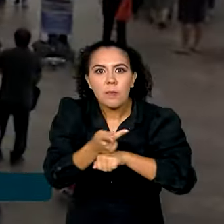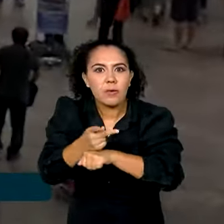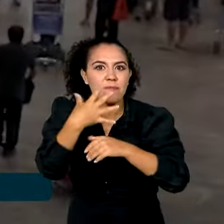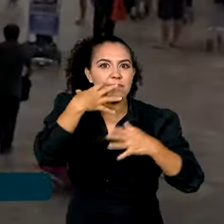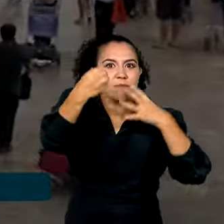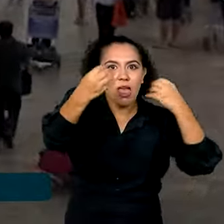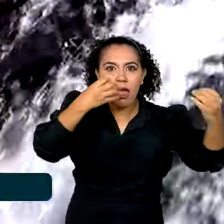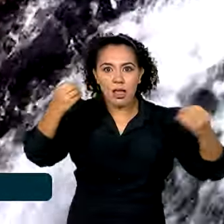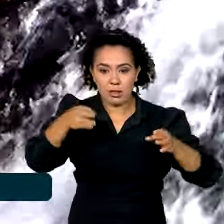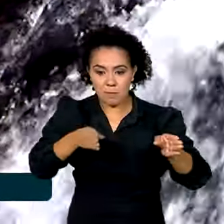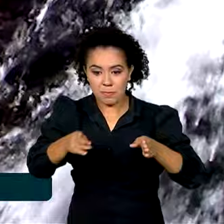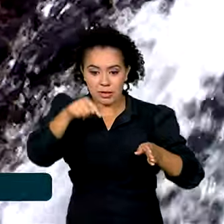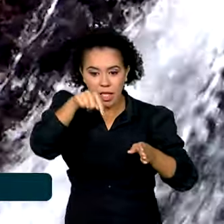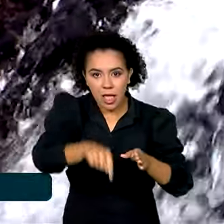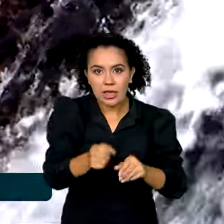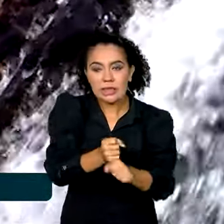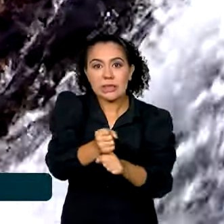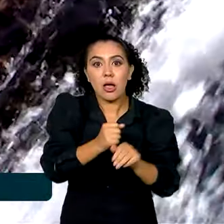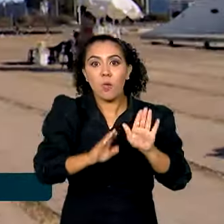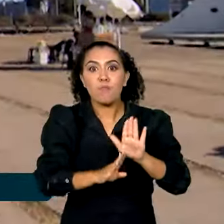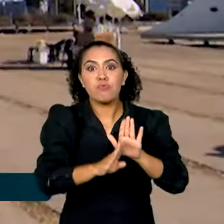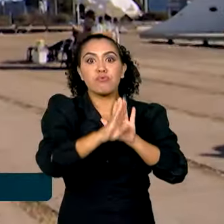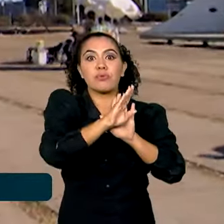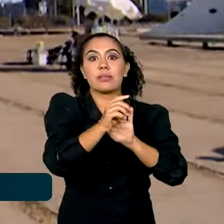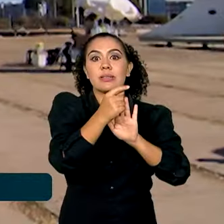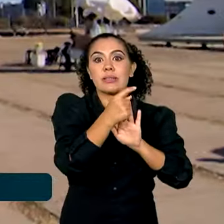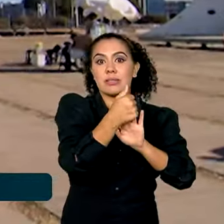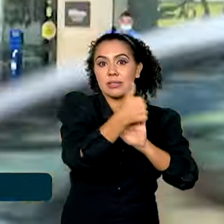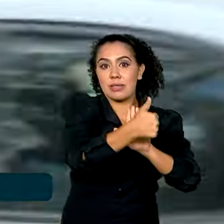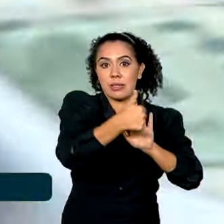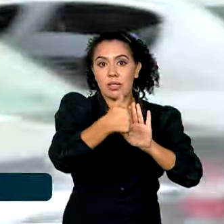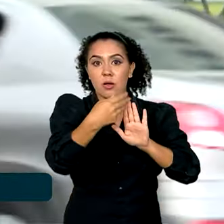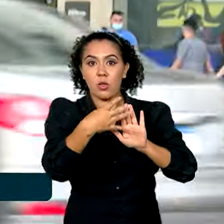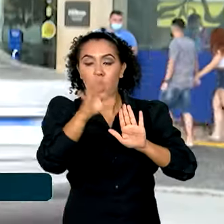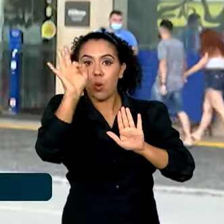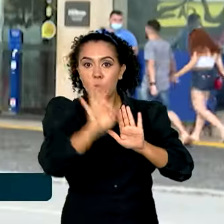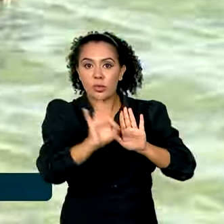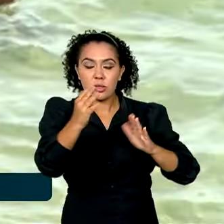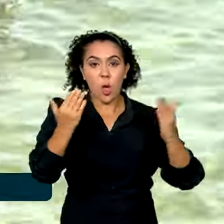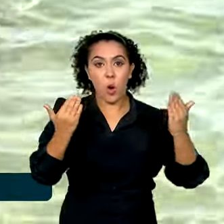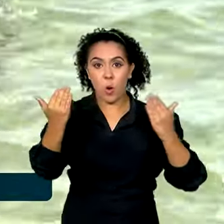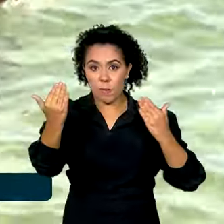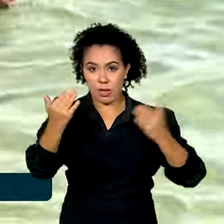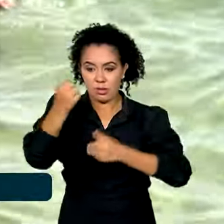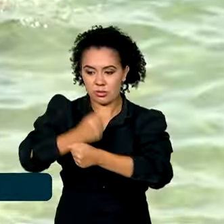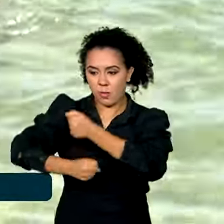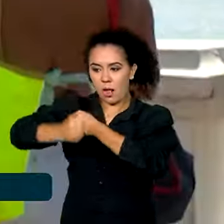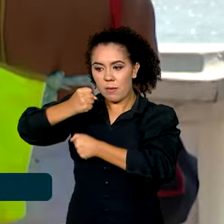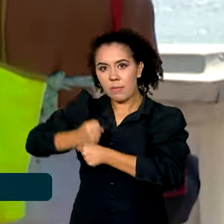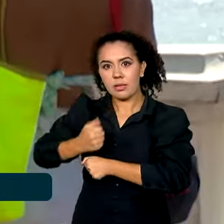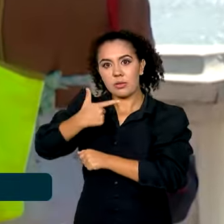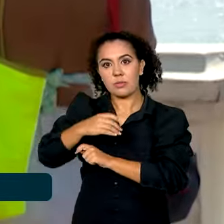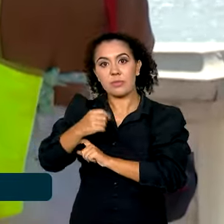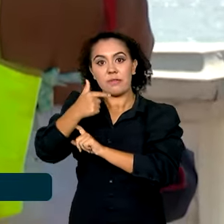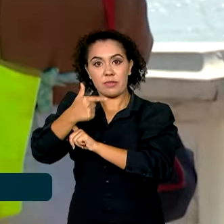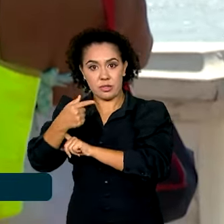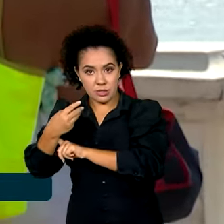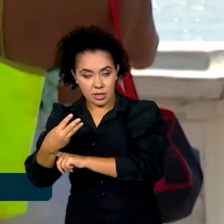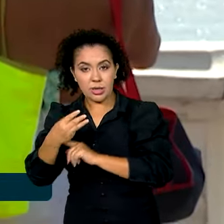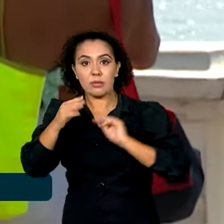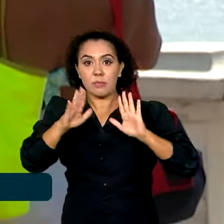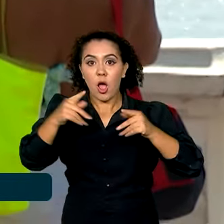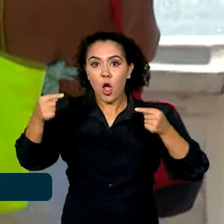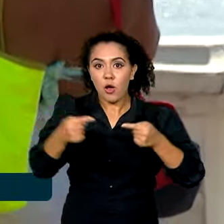período neste ano aumentou 114% em relação ao ano passado, de acordo com a